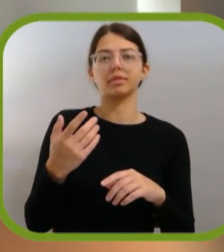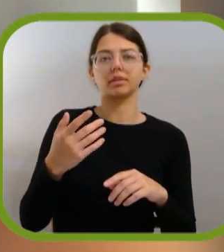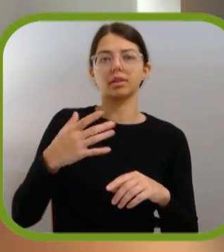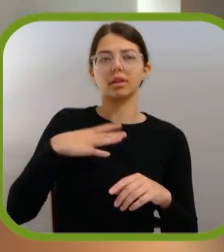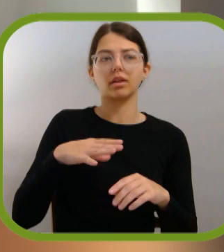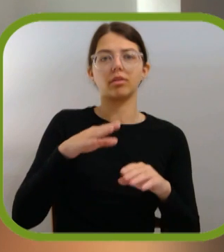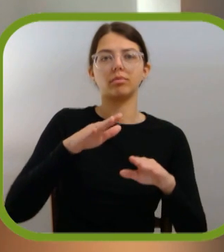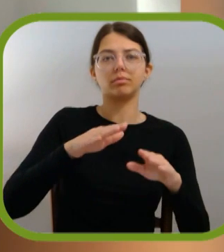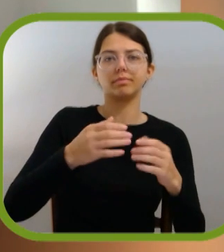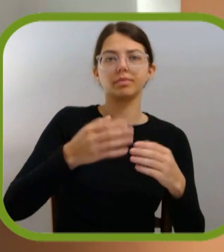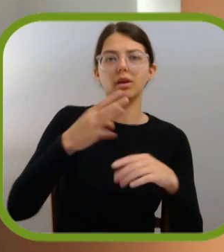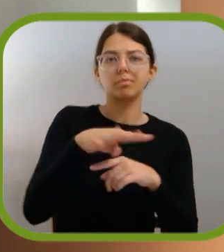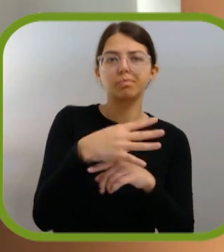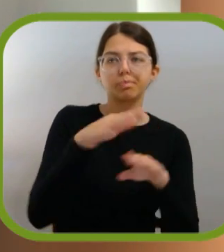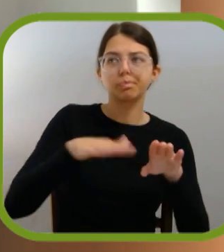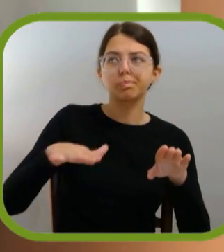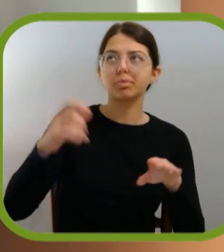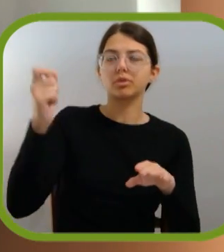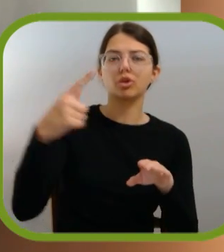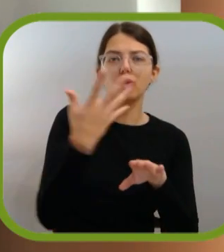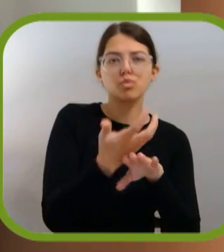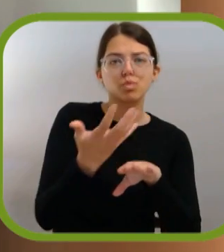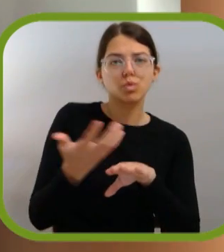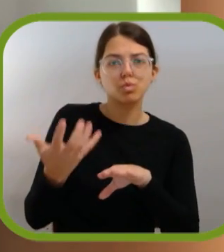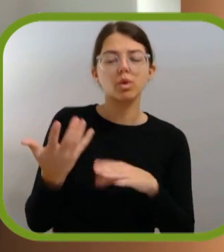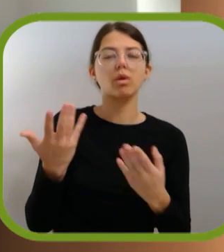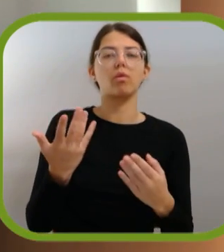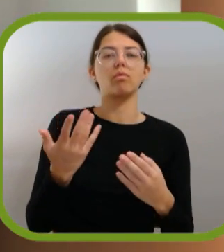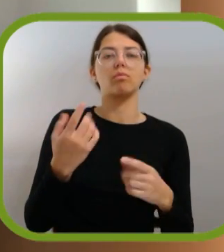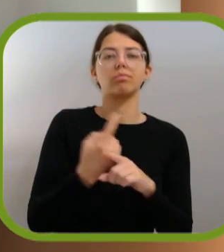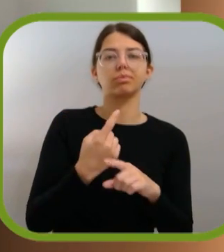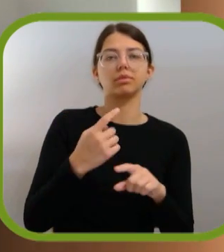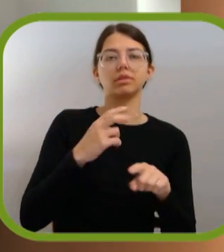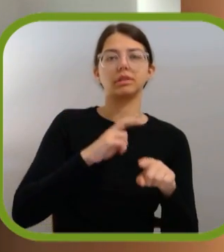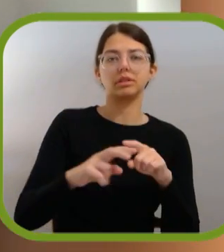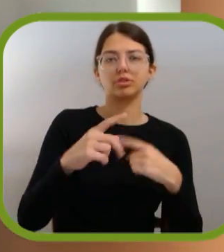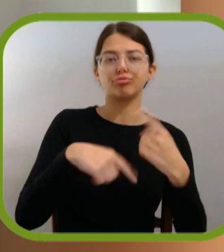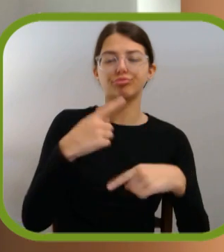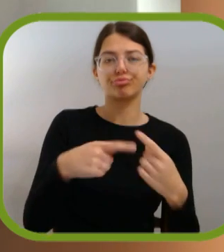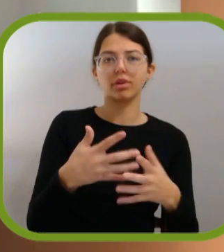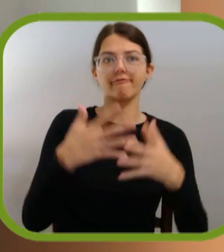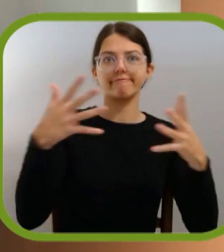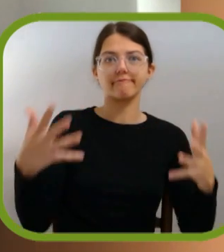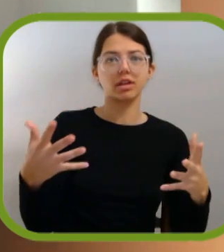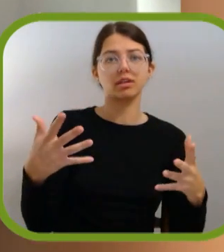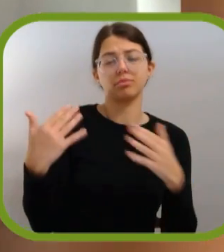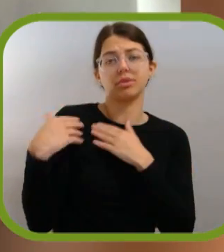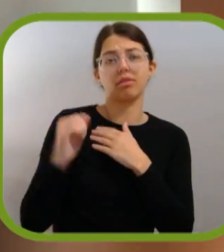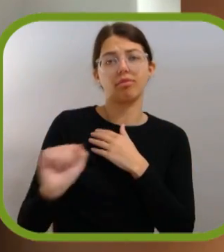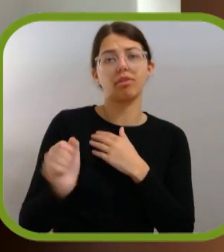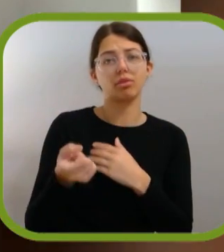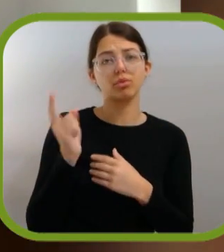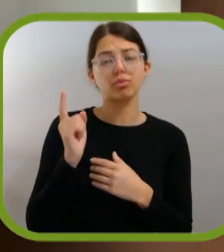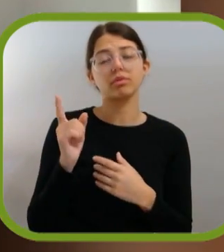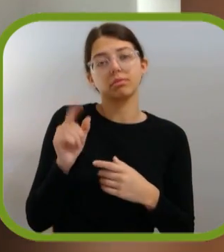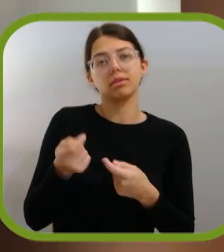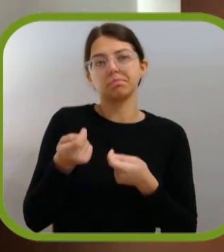sei lá, um parque fotovoltaico, ou construir uma fonte de energia renovável maior, de maior escala, não cabe